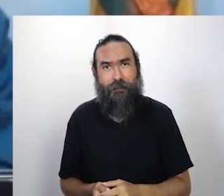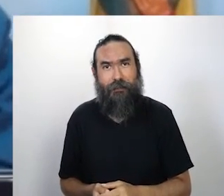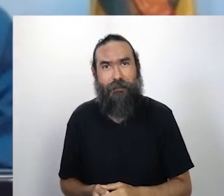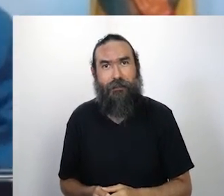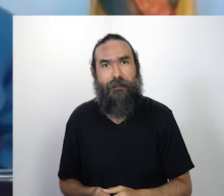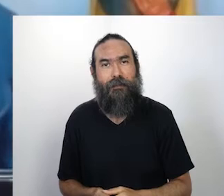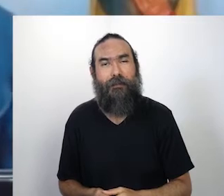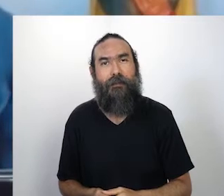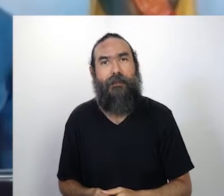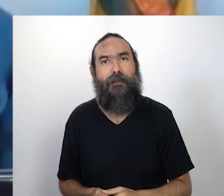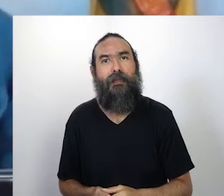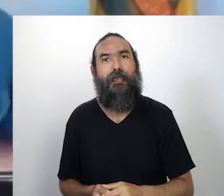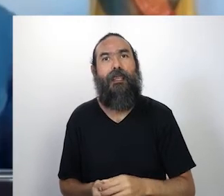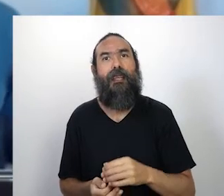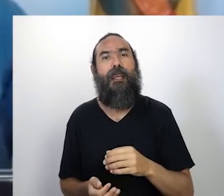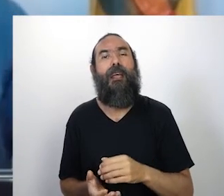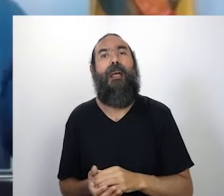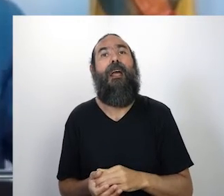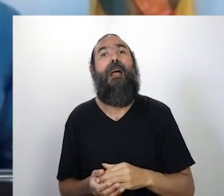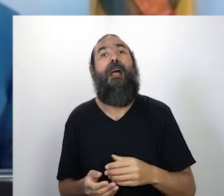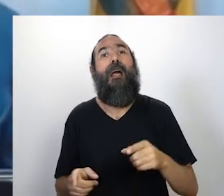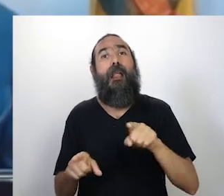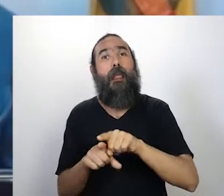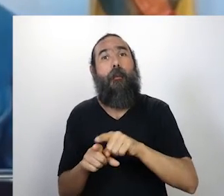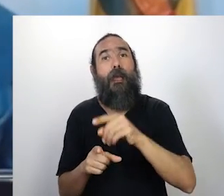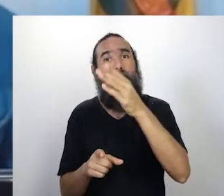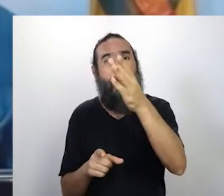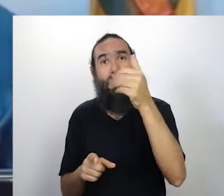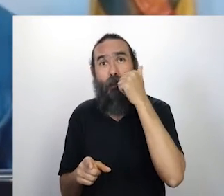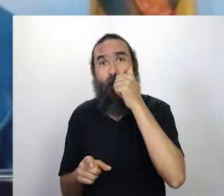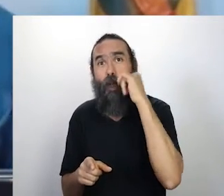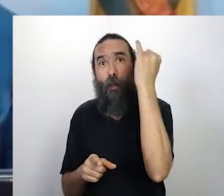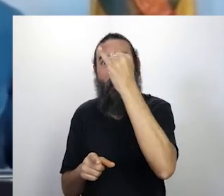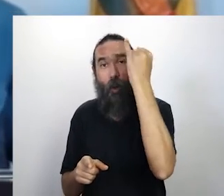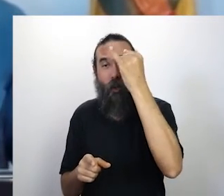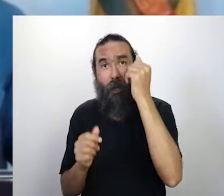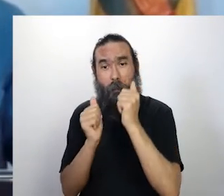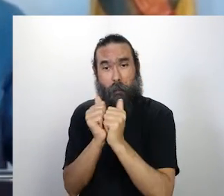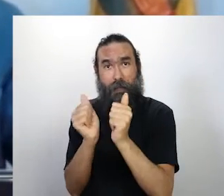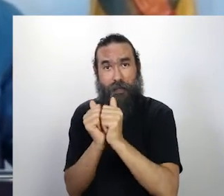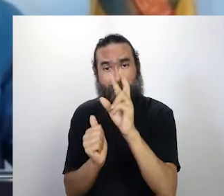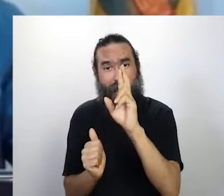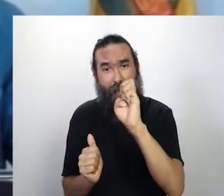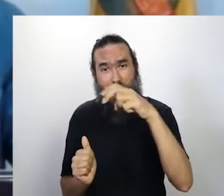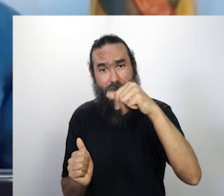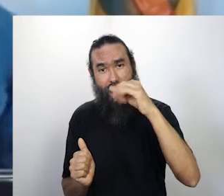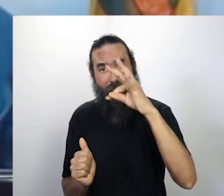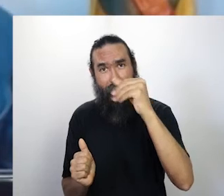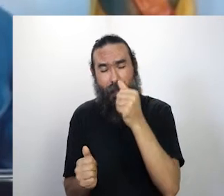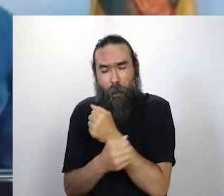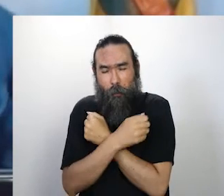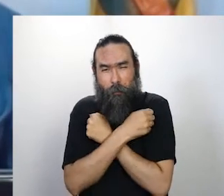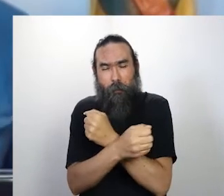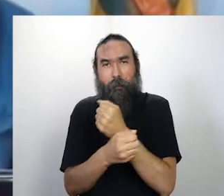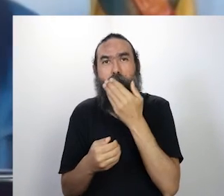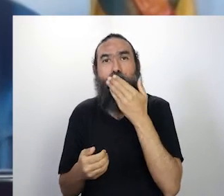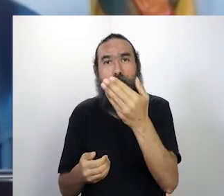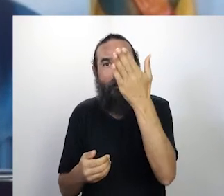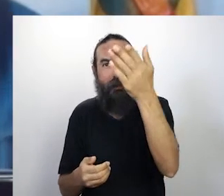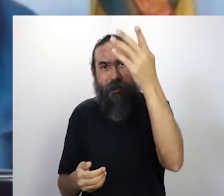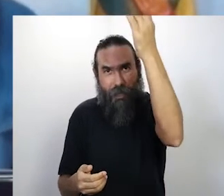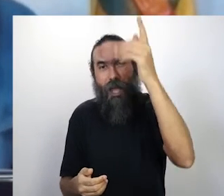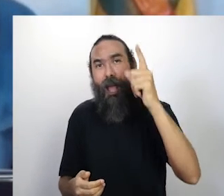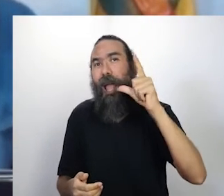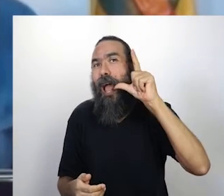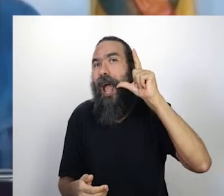essa guerreira, essa representante do Coca-Lagoano, também parceira aí, Renata Matar também, na Comada e Florizinha. Bom, eu queria